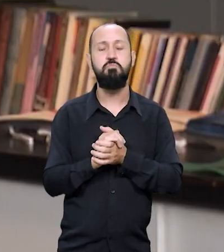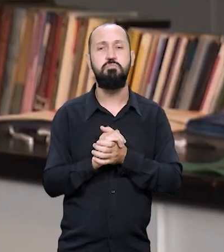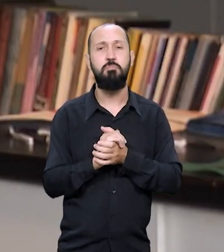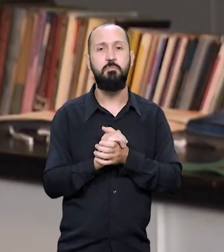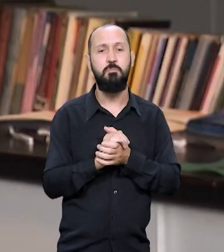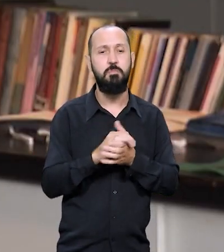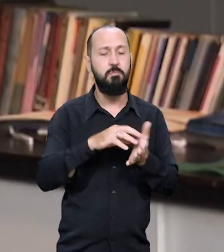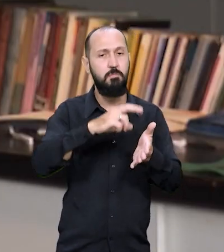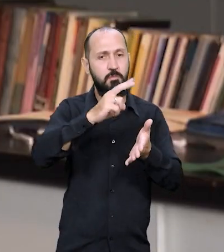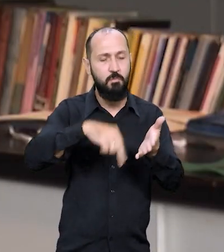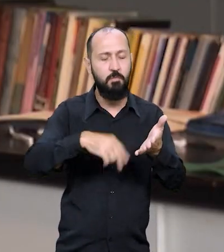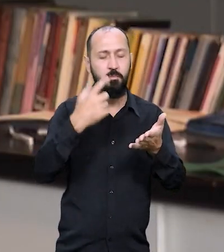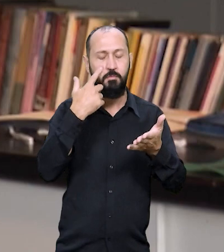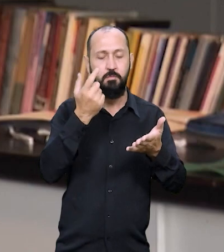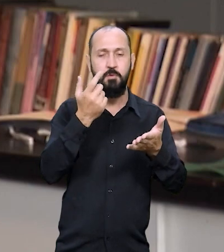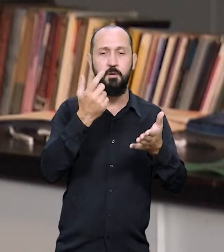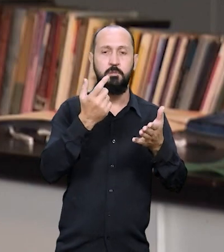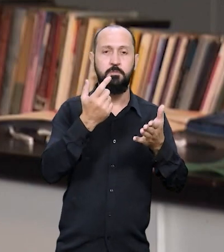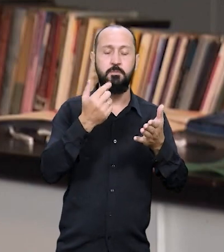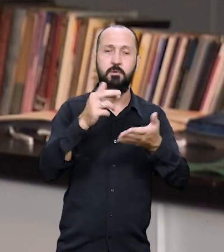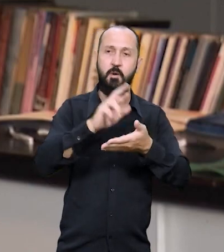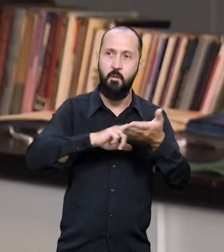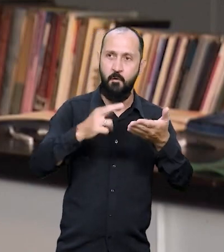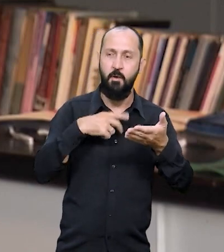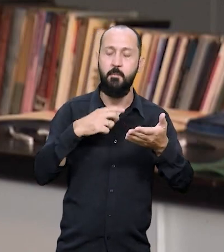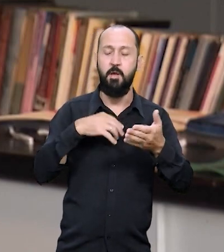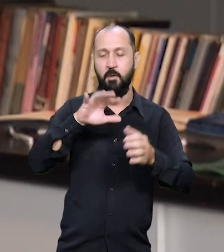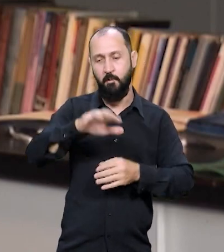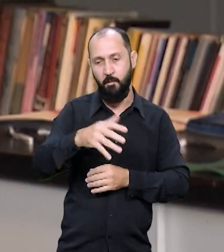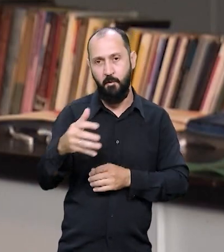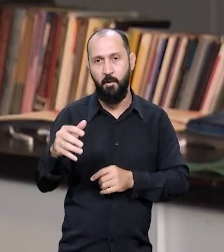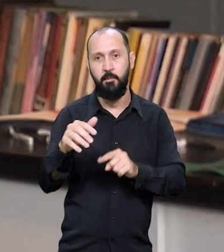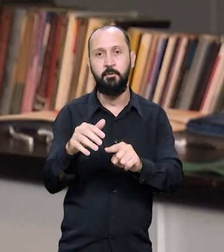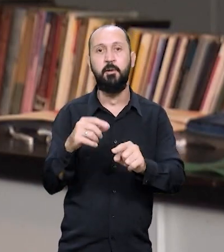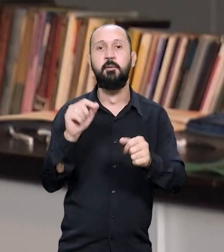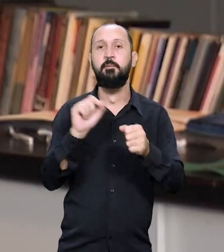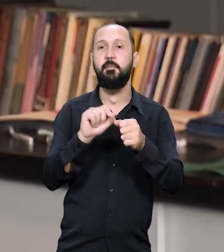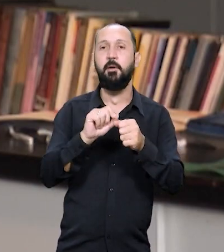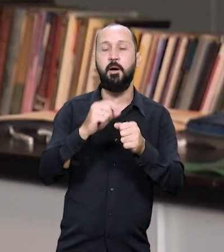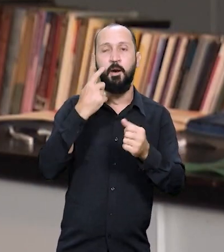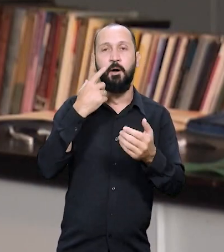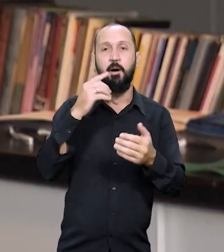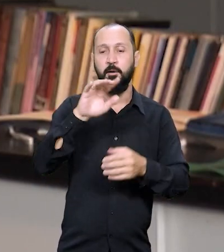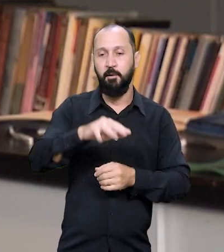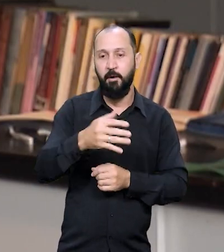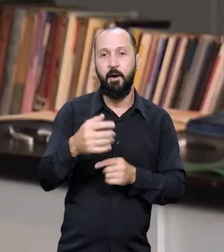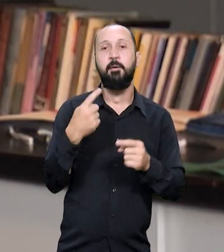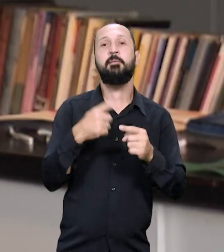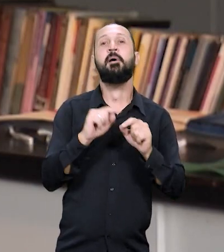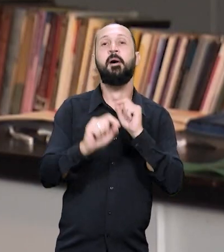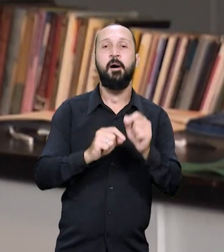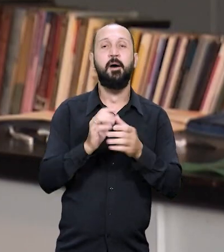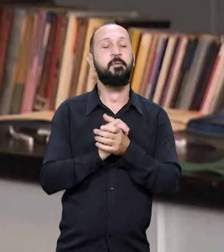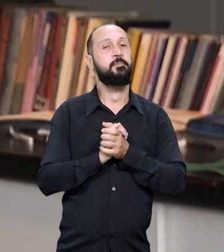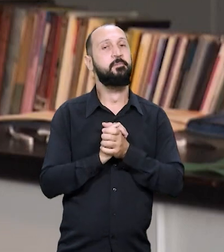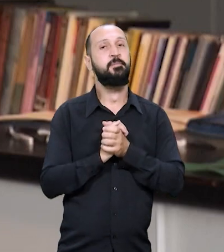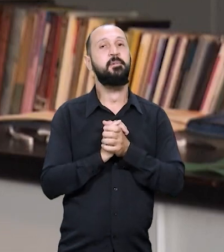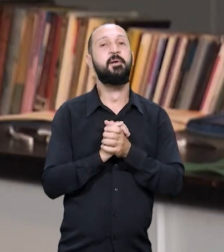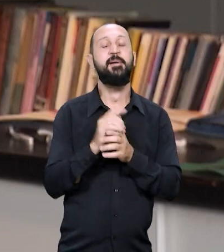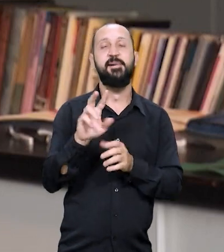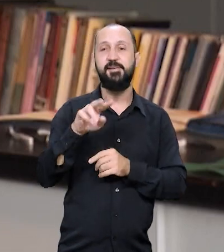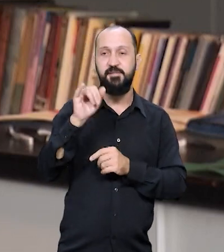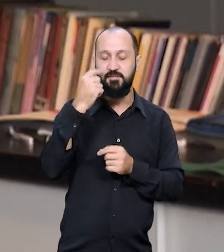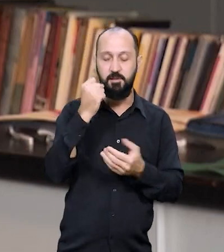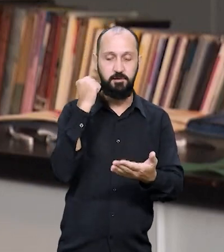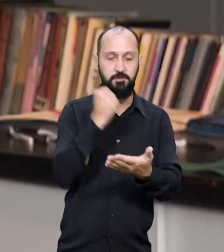a leitura do medicamento foi feita pelo código de barras, ele é feito pelo código de barras por quê? Porque ele